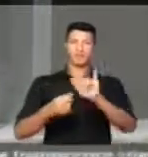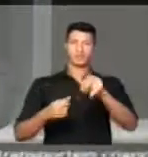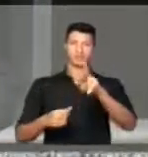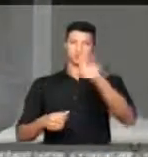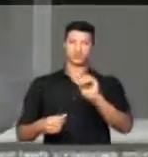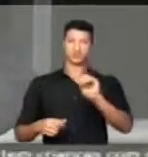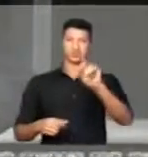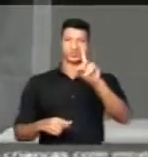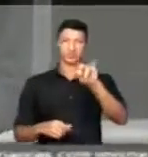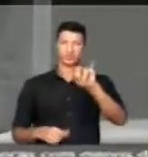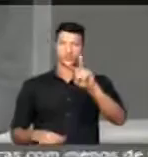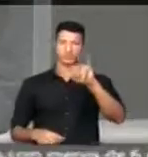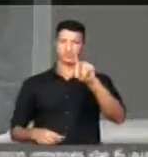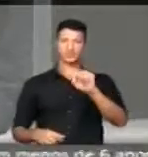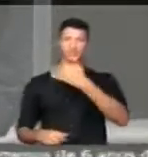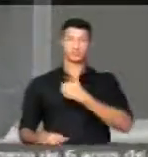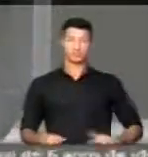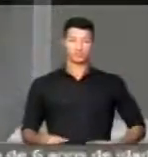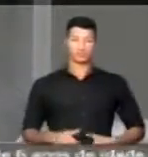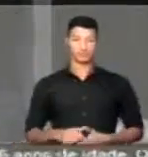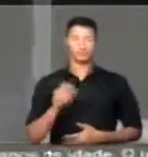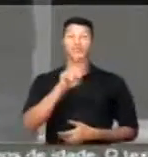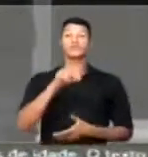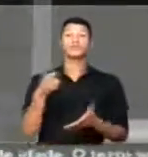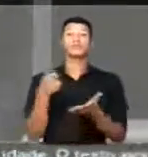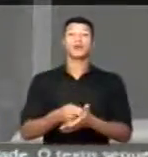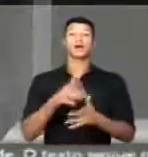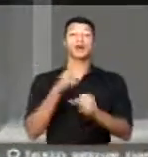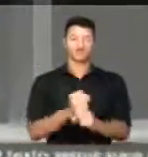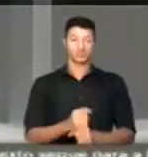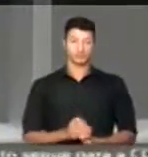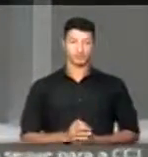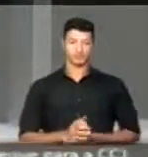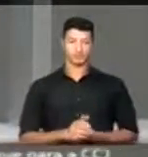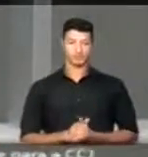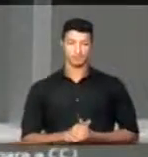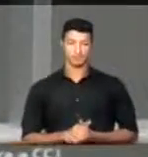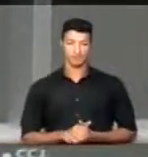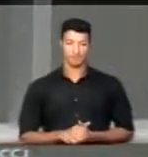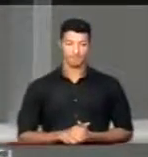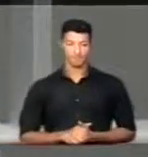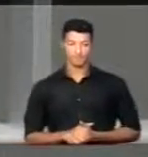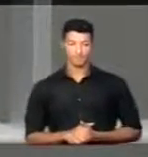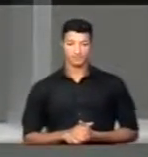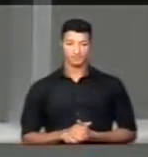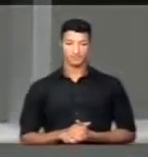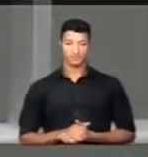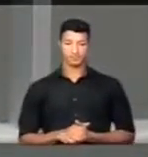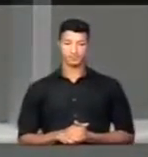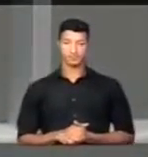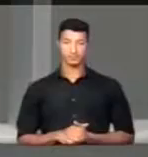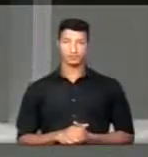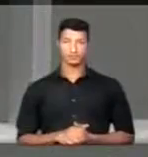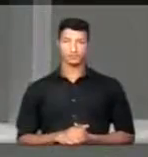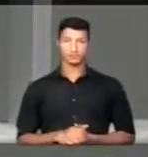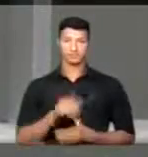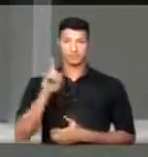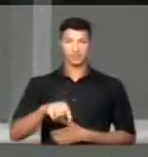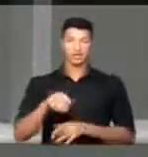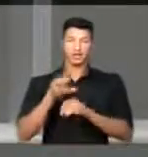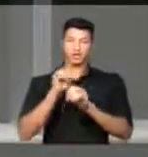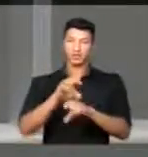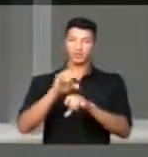da dívida pública, disso que se trata. Quem vai pagar a conta? É o trabalhador, é o